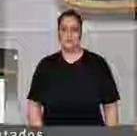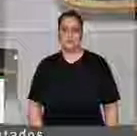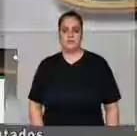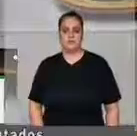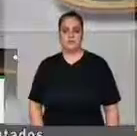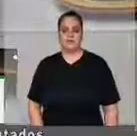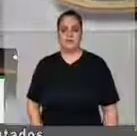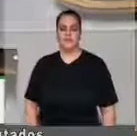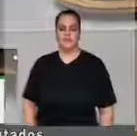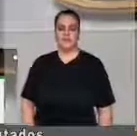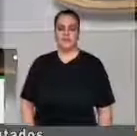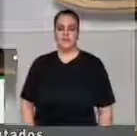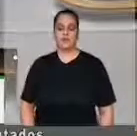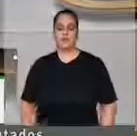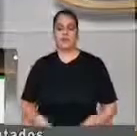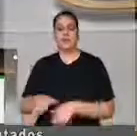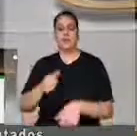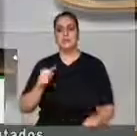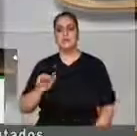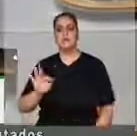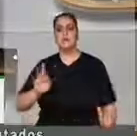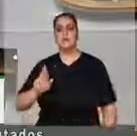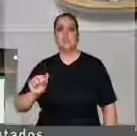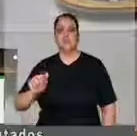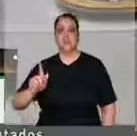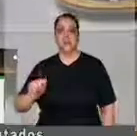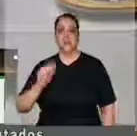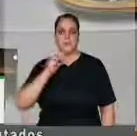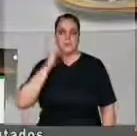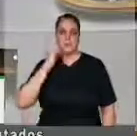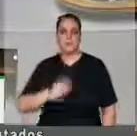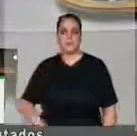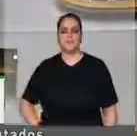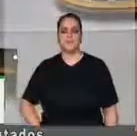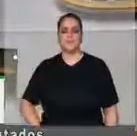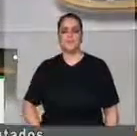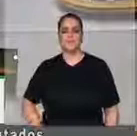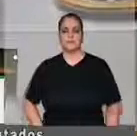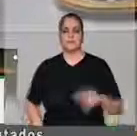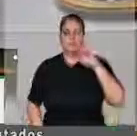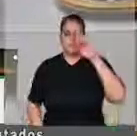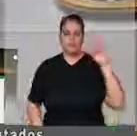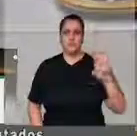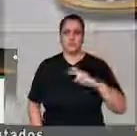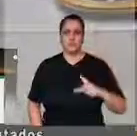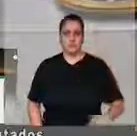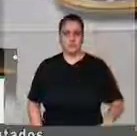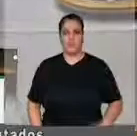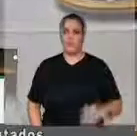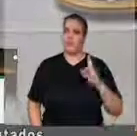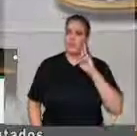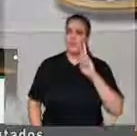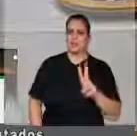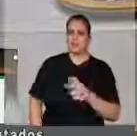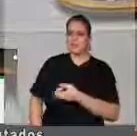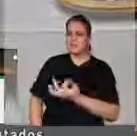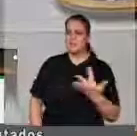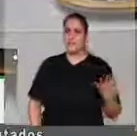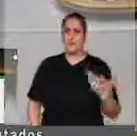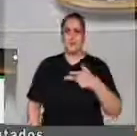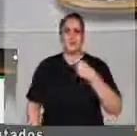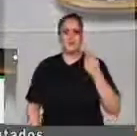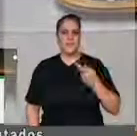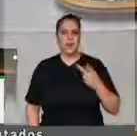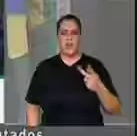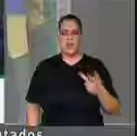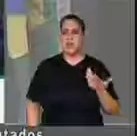Muito obrigado, presidente. Senhor presidente, eu já vi muitos colegas aqui nesta casa dizer que não usa o bóton